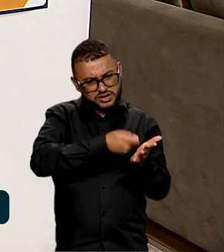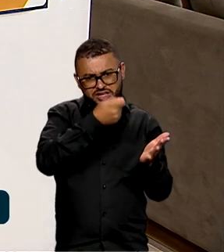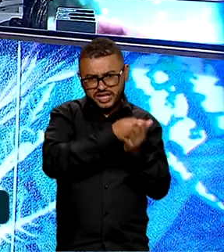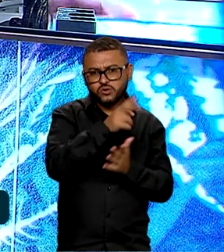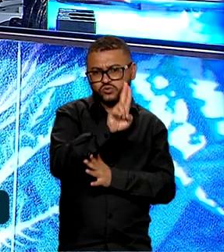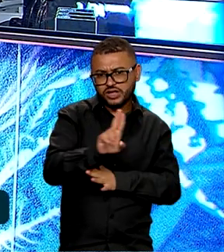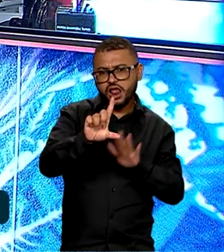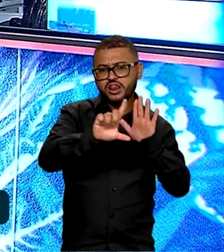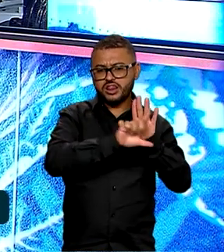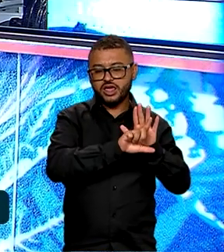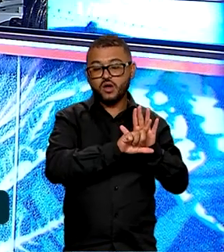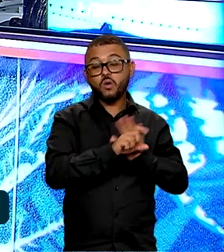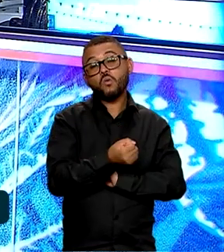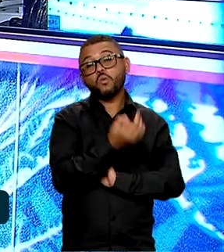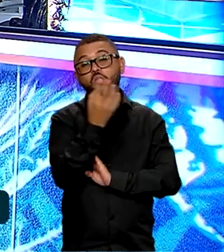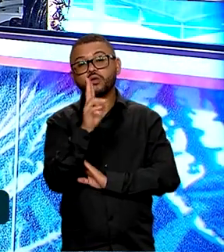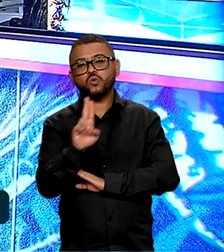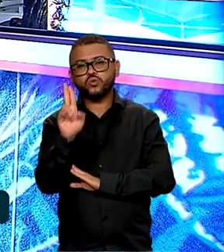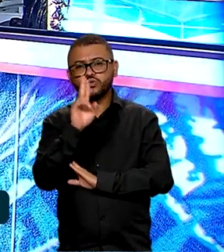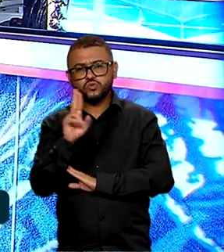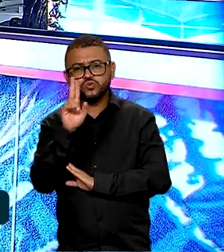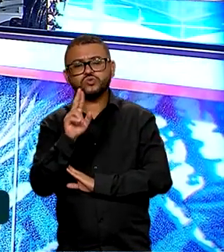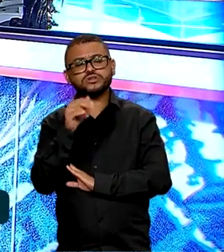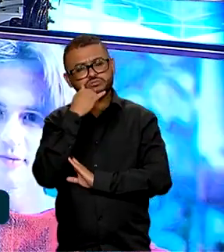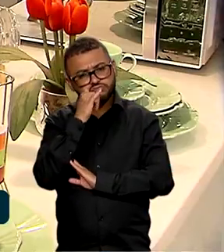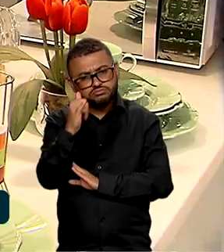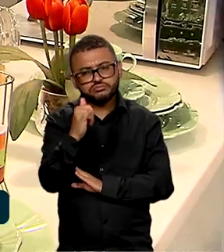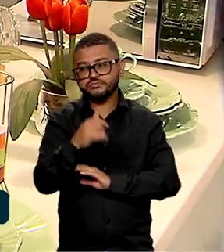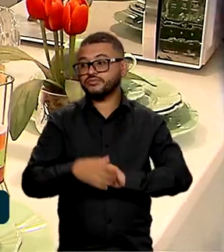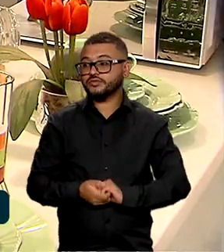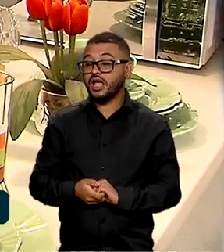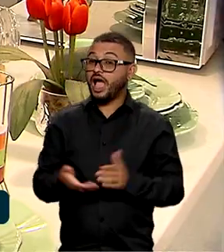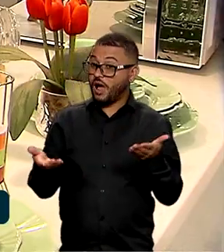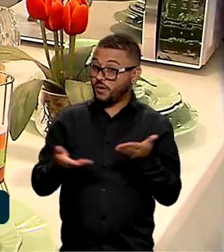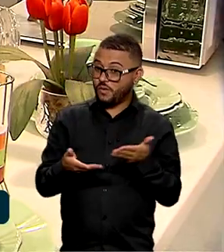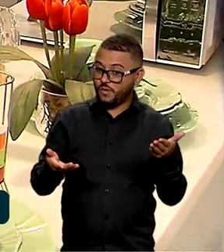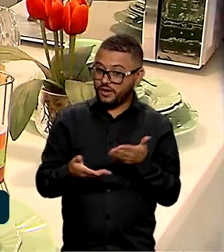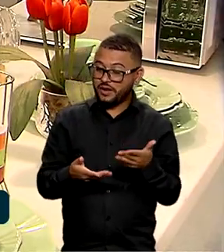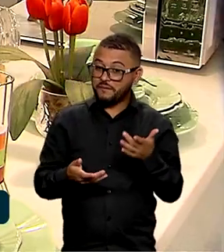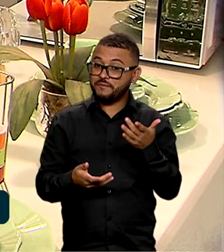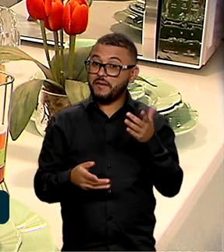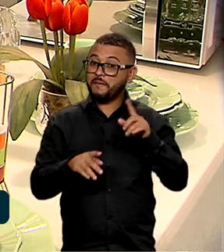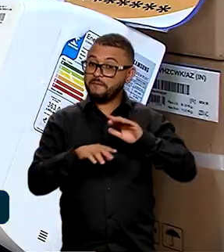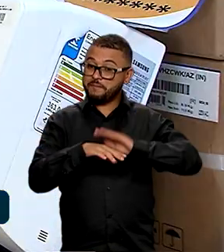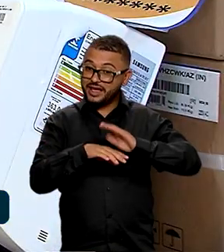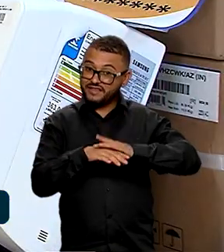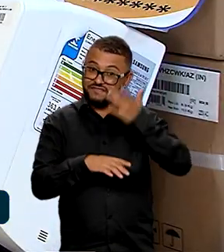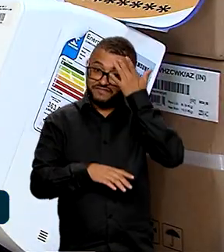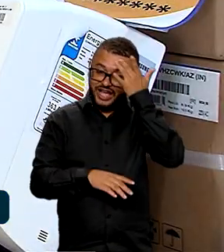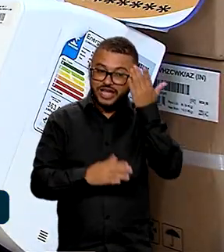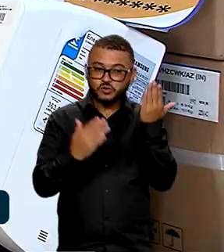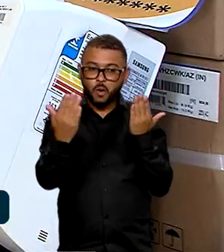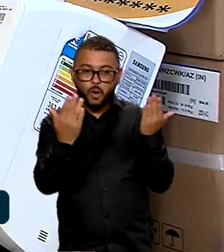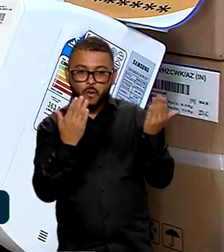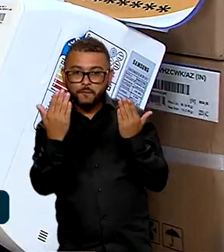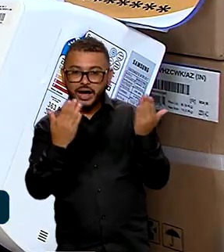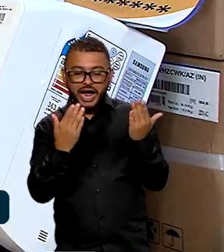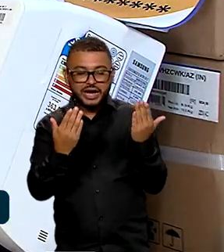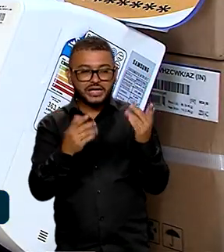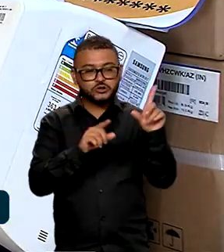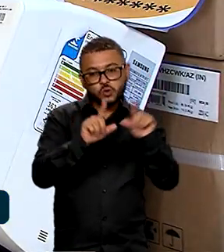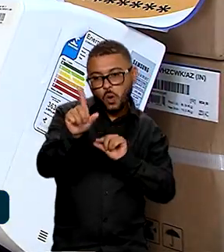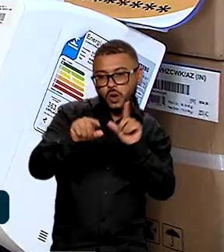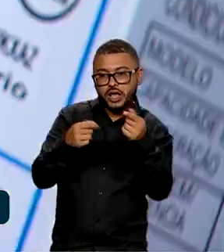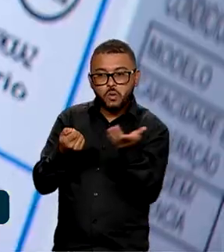por lei, indicam a eficiência energética. E agora vai ficar ainda mais fácil comparar os produtos e